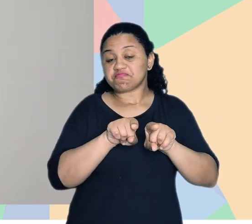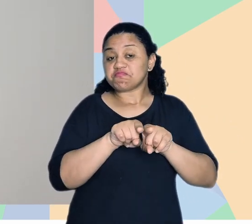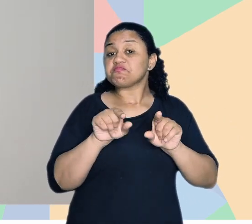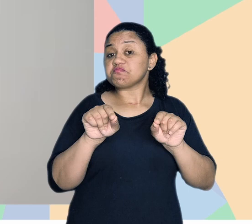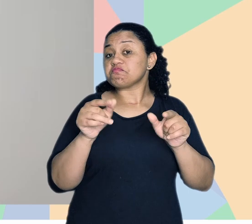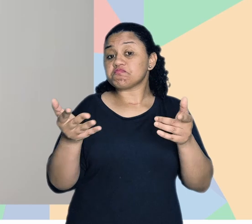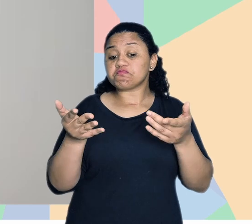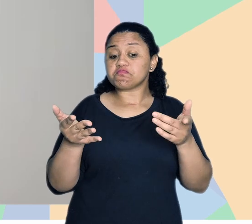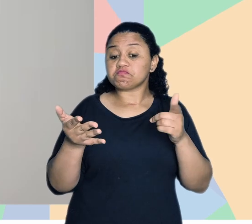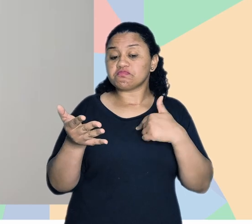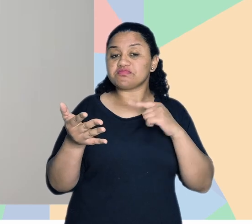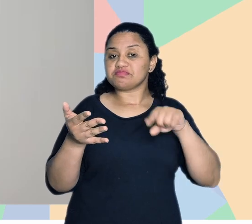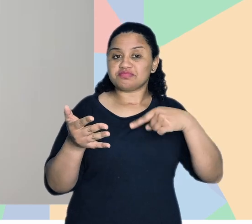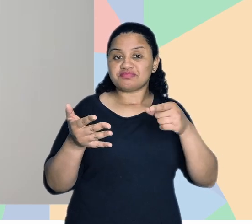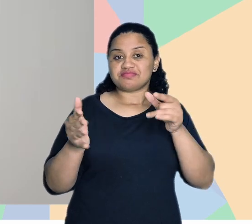audiodescrição e tudo mais.